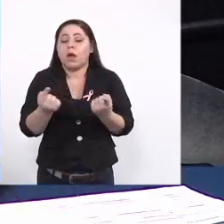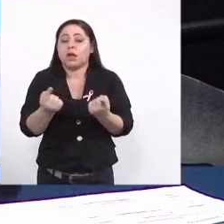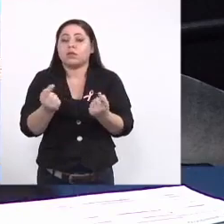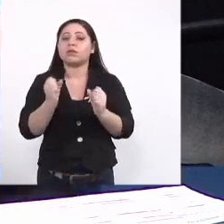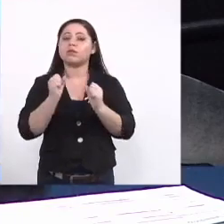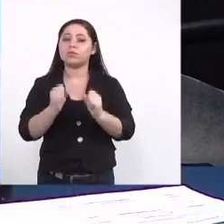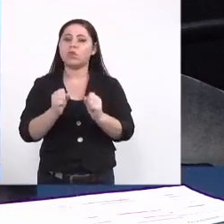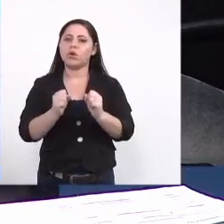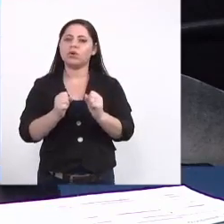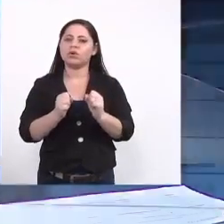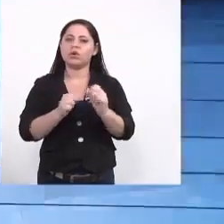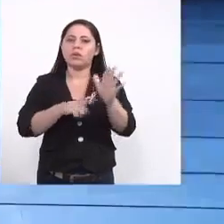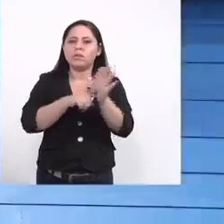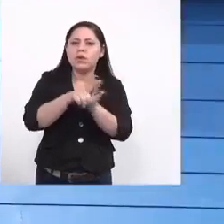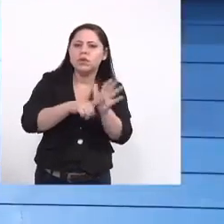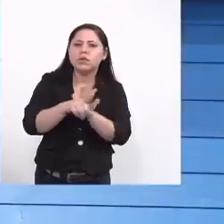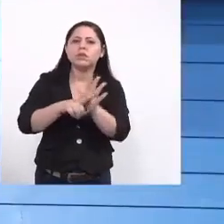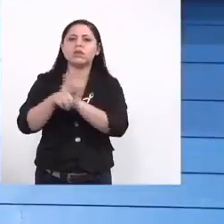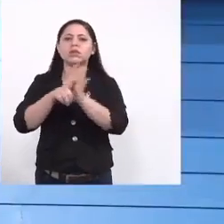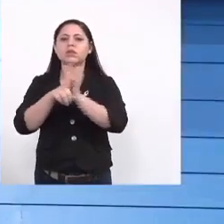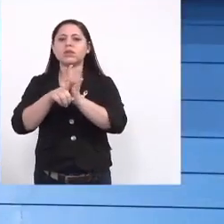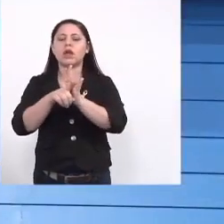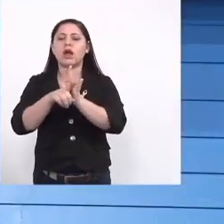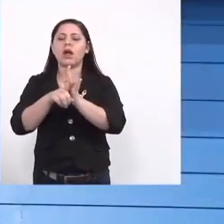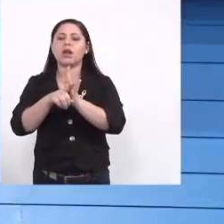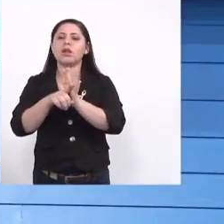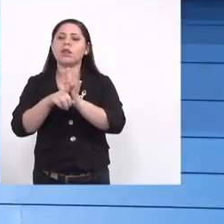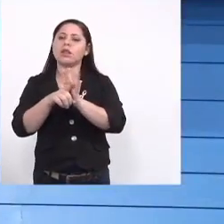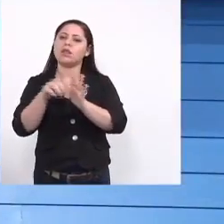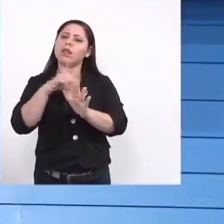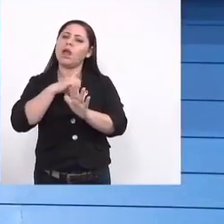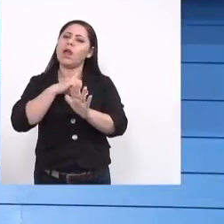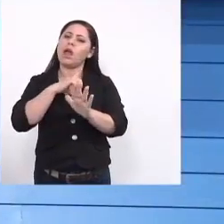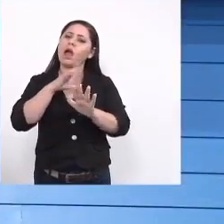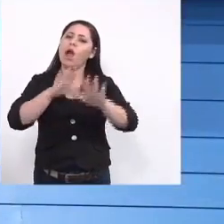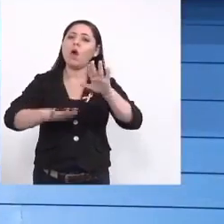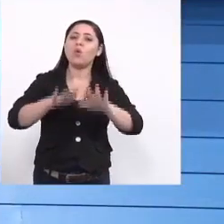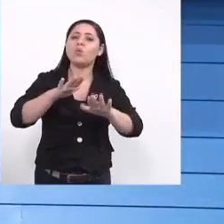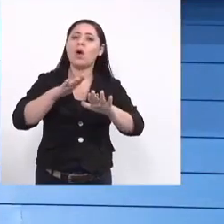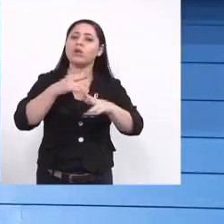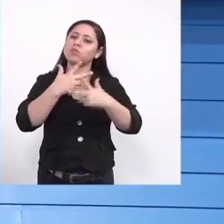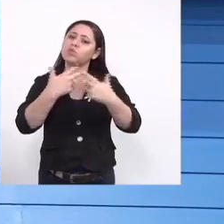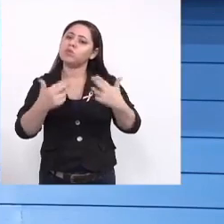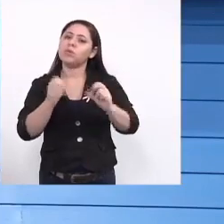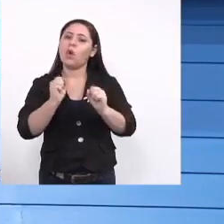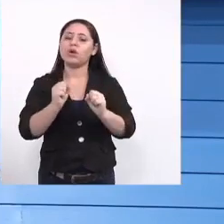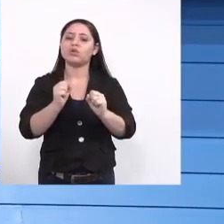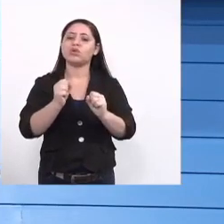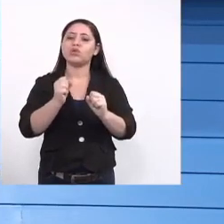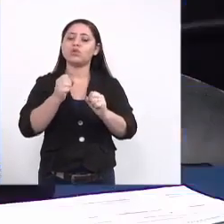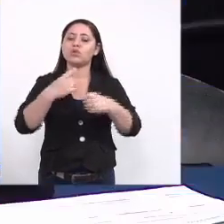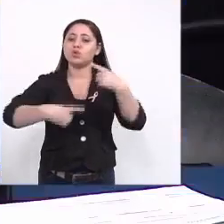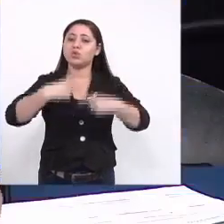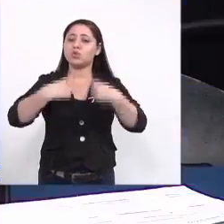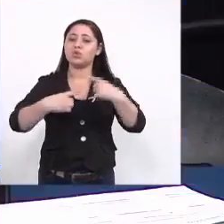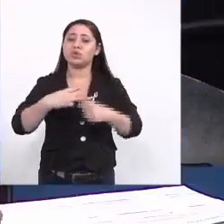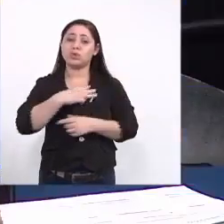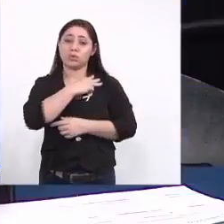amostral enfim tem algumas alternativas aí que pode ser discutida com o ministro